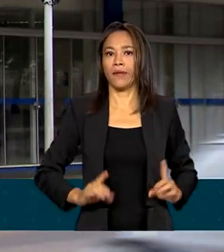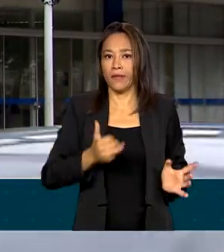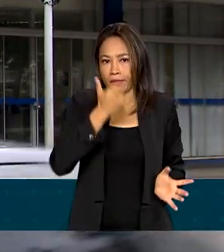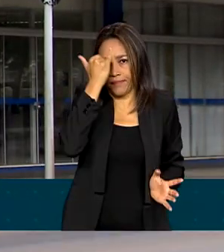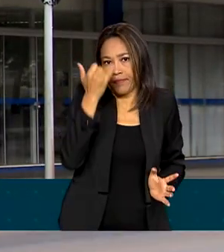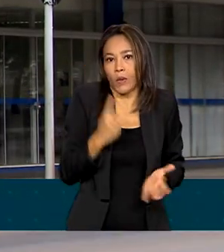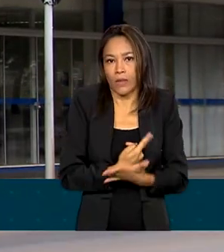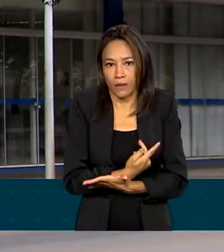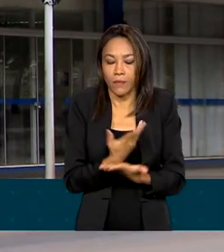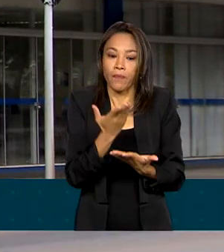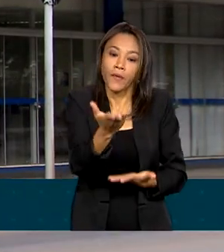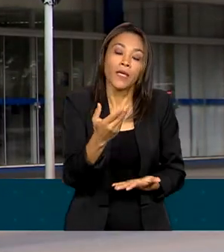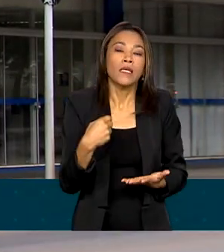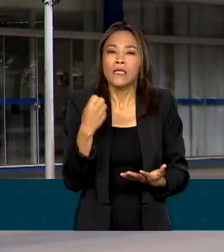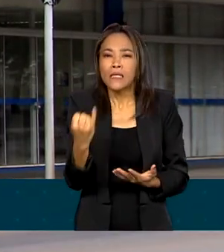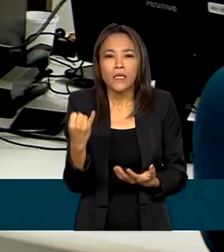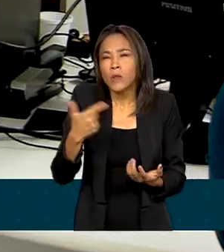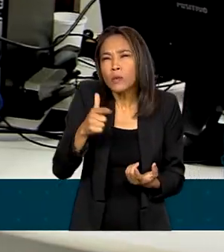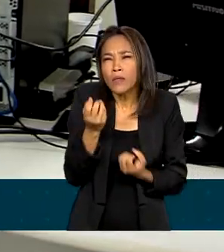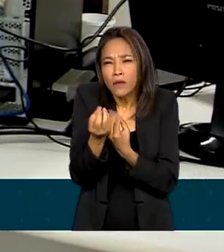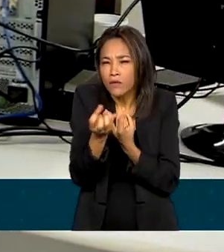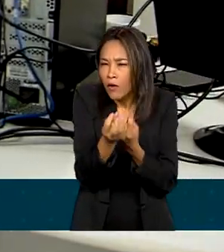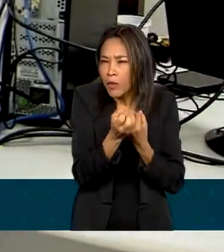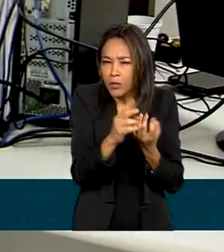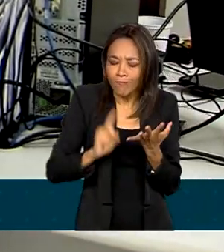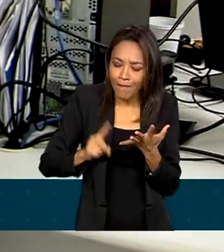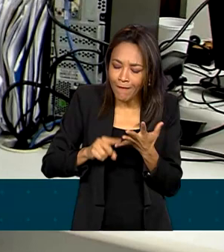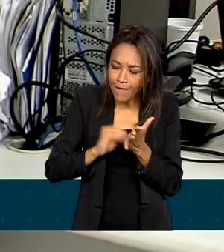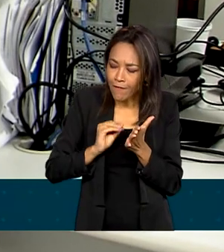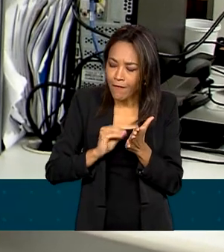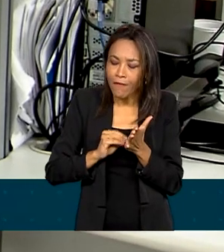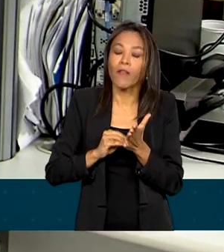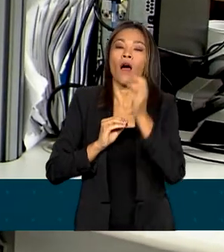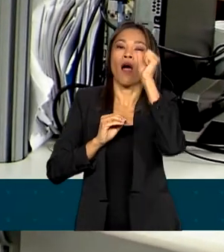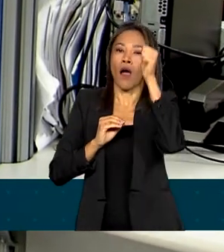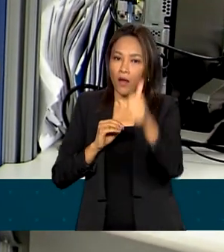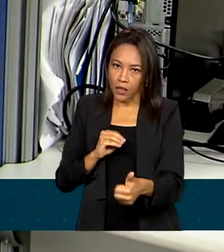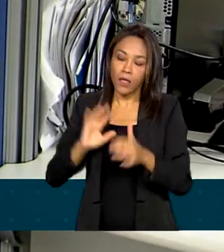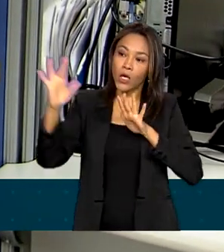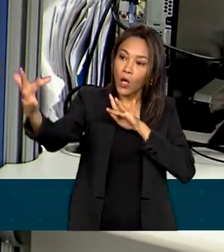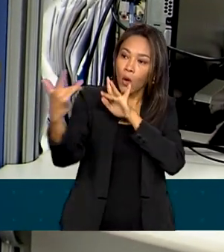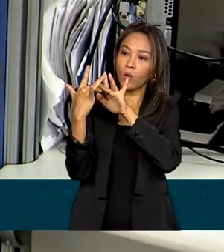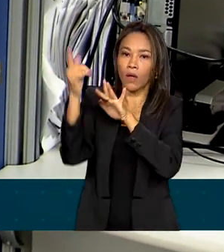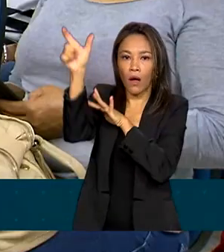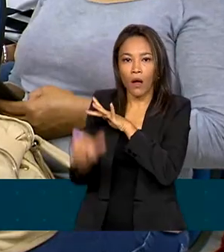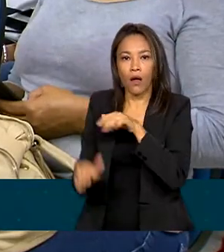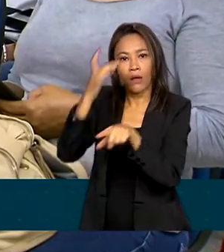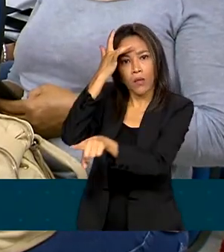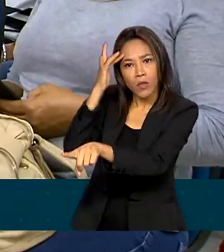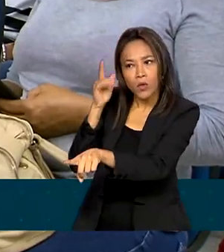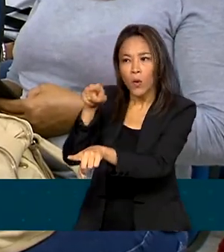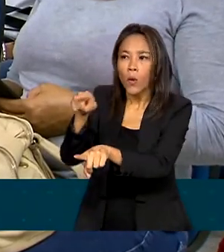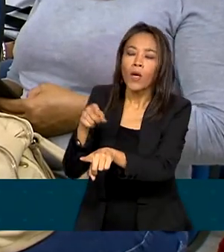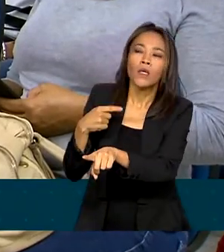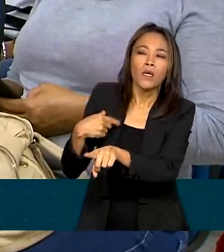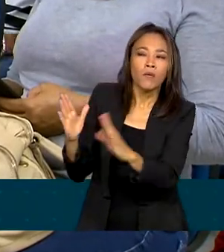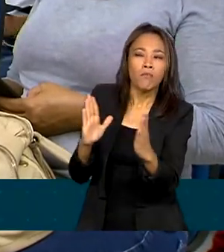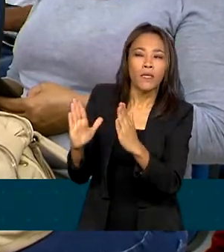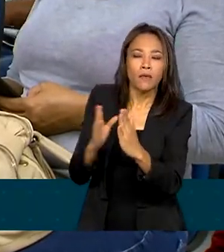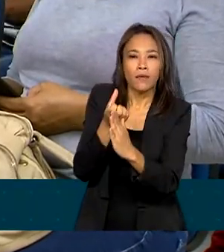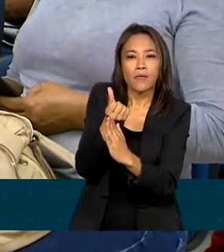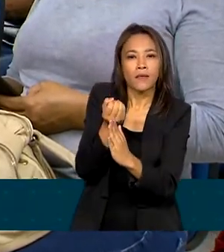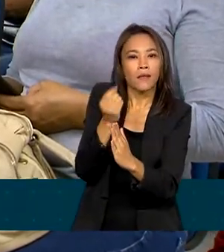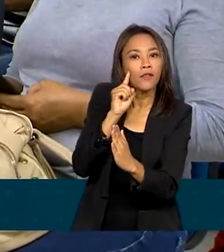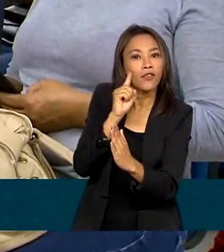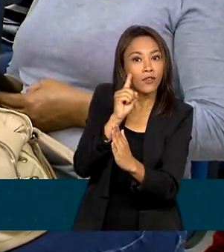informações suficientes para a prova de vida, aí sim ele entrará em contato com o segurado, que terá mais 60 dias